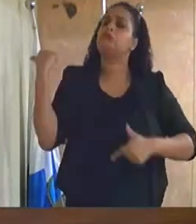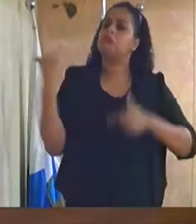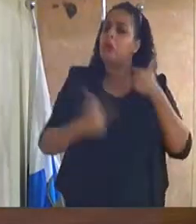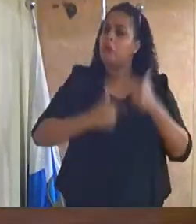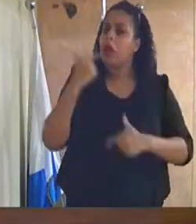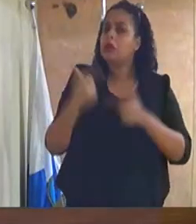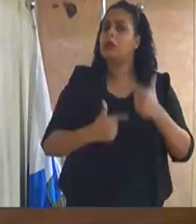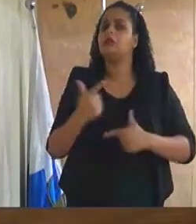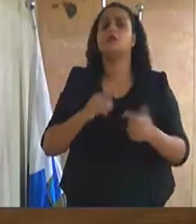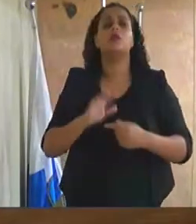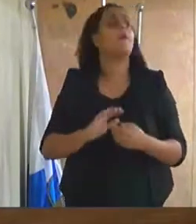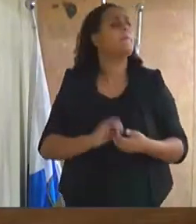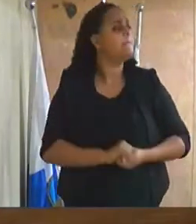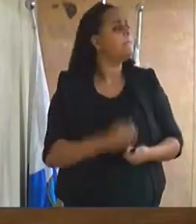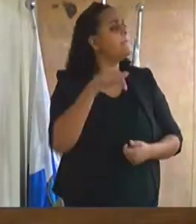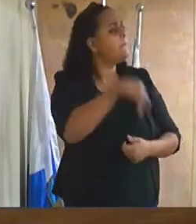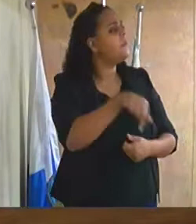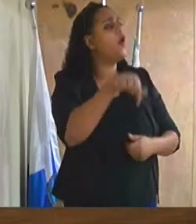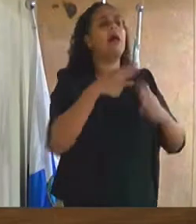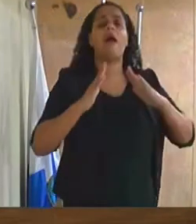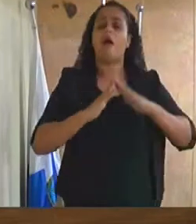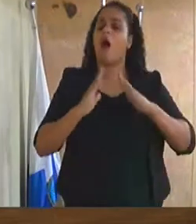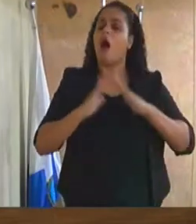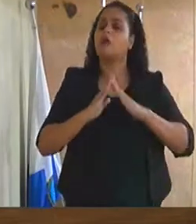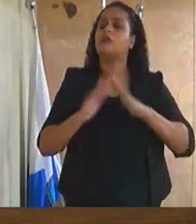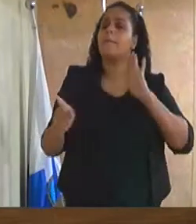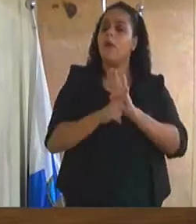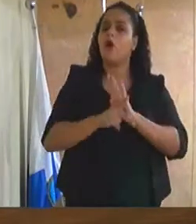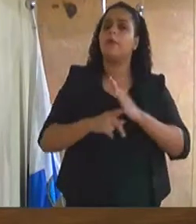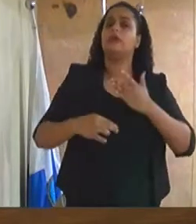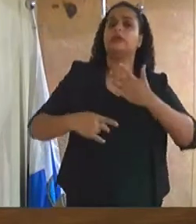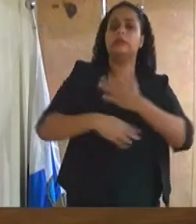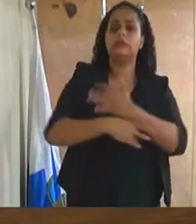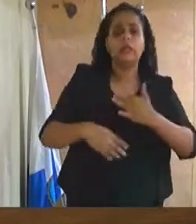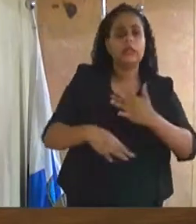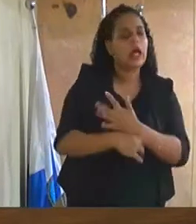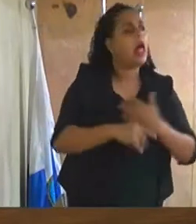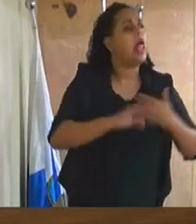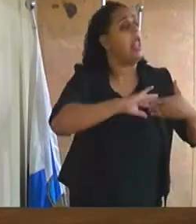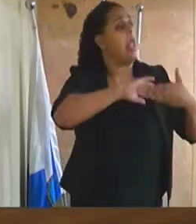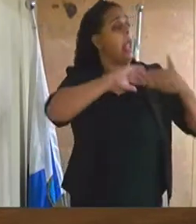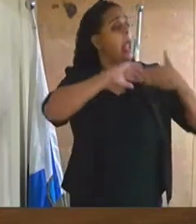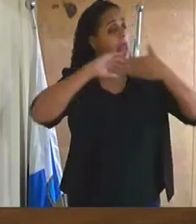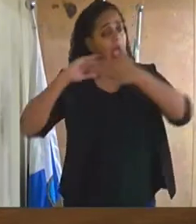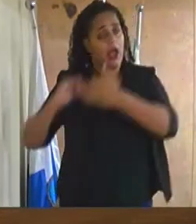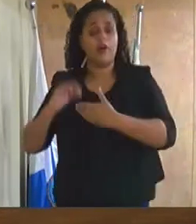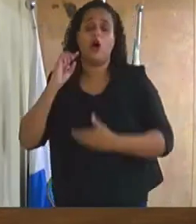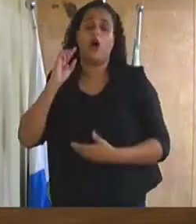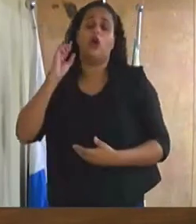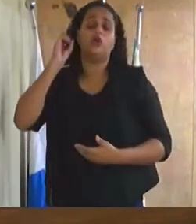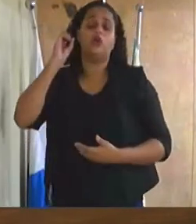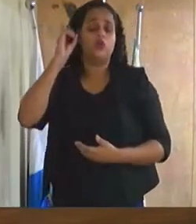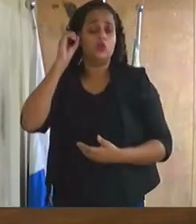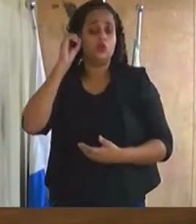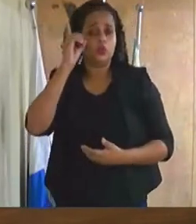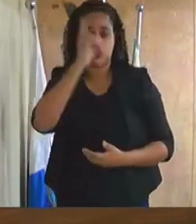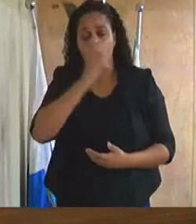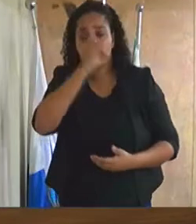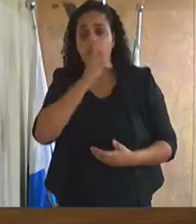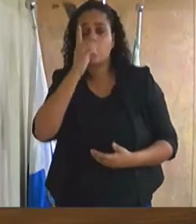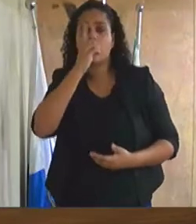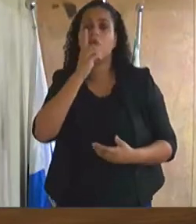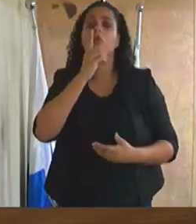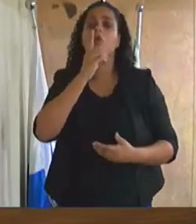que moram em nossa cidade e que todos os domingos levam sustento para suas casas, suas famílias.